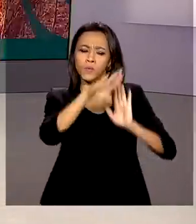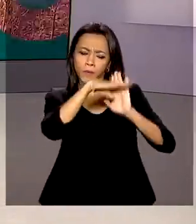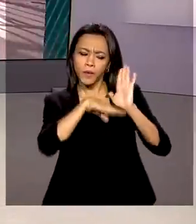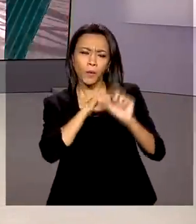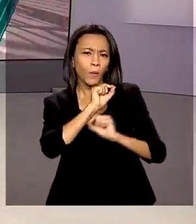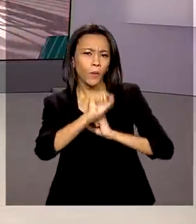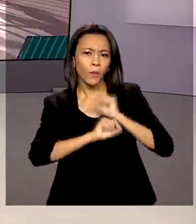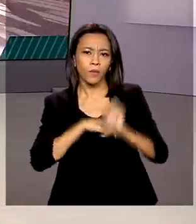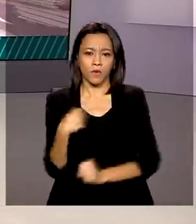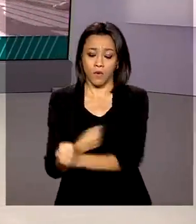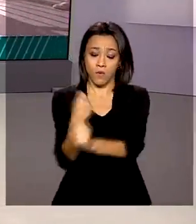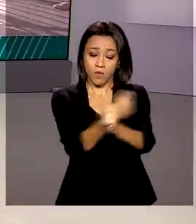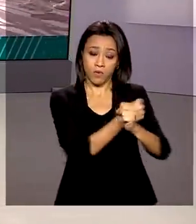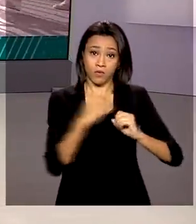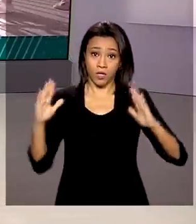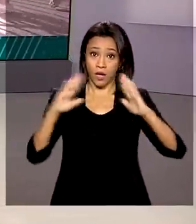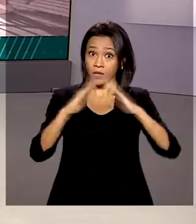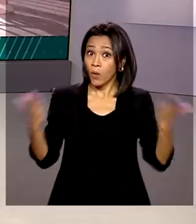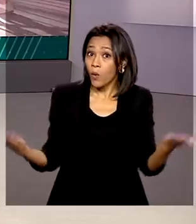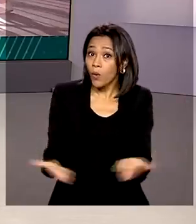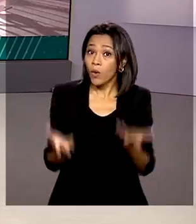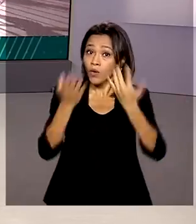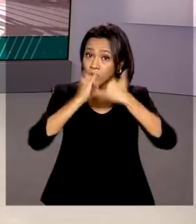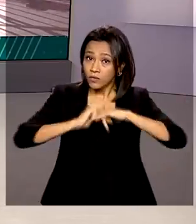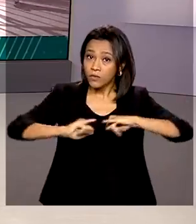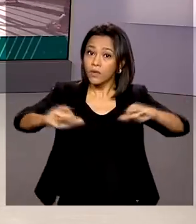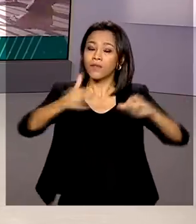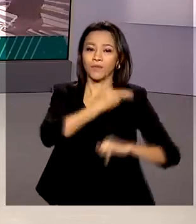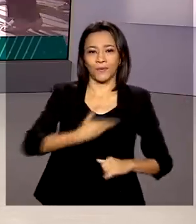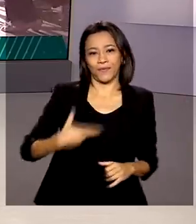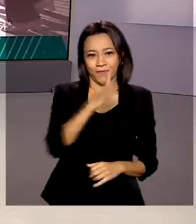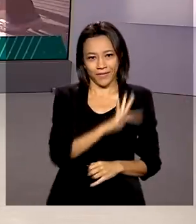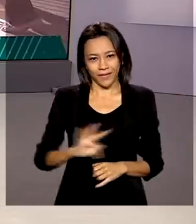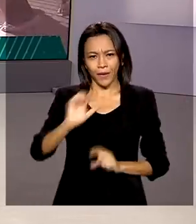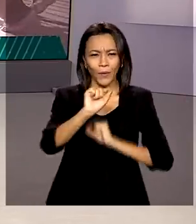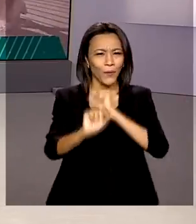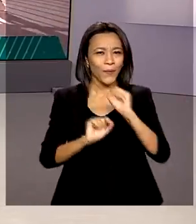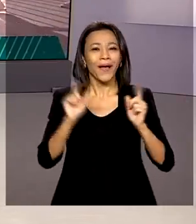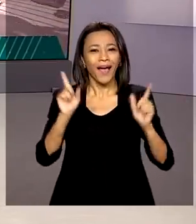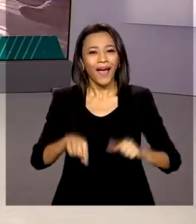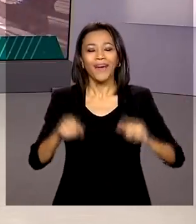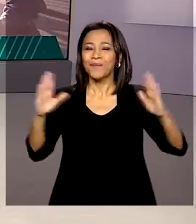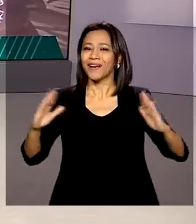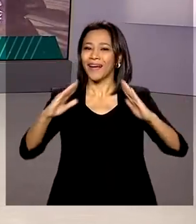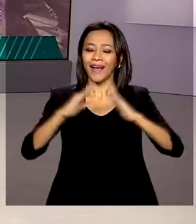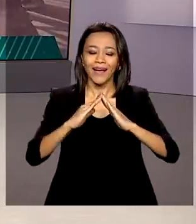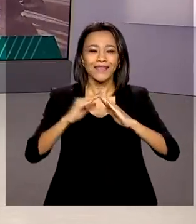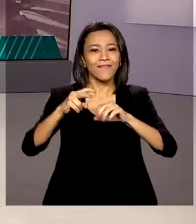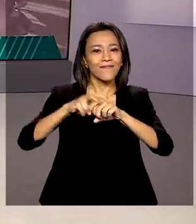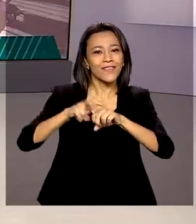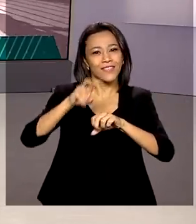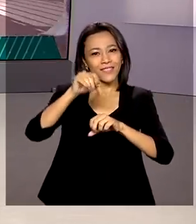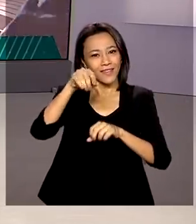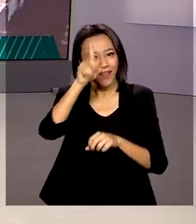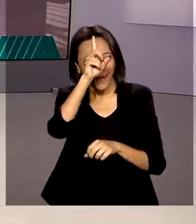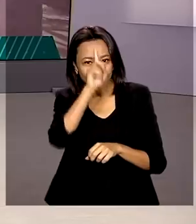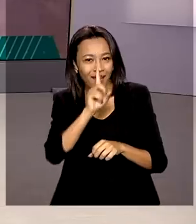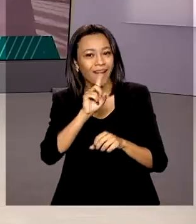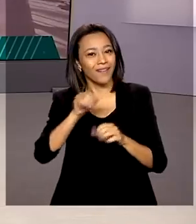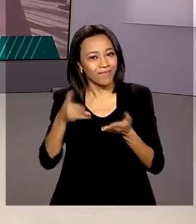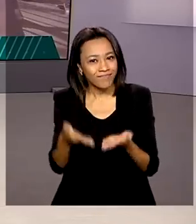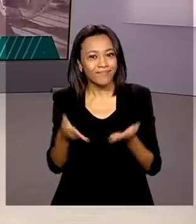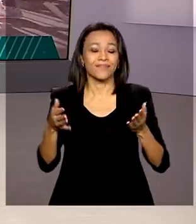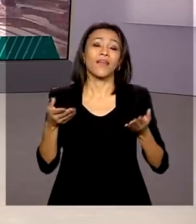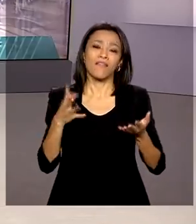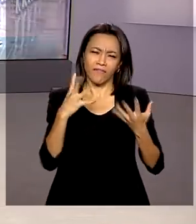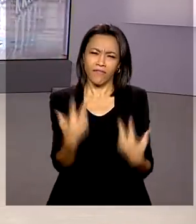habitação popular vai ser lançado hoje pelo governo federal, é a Casa Verde e Amarela. O evento será no Palácio do Planalto e